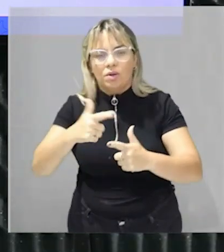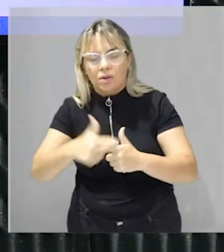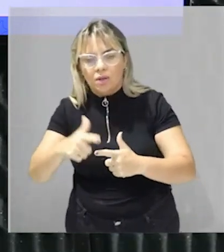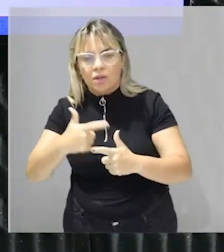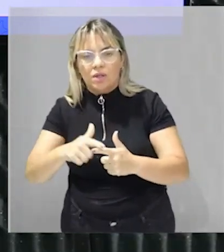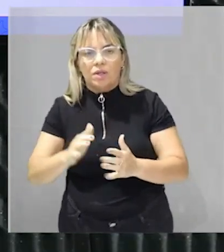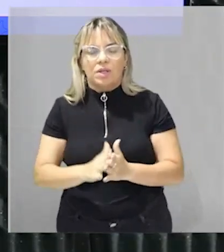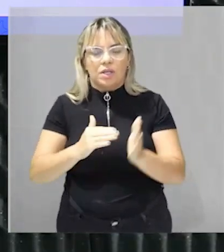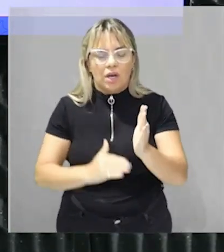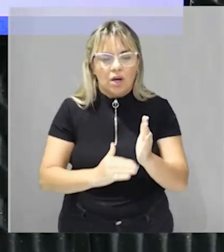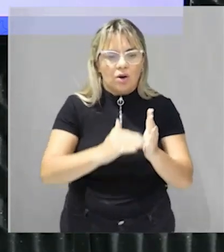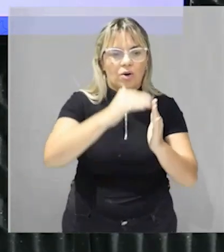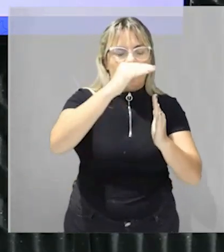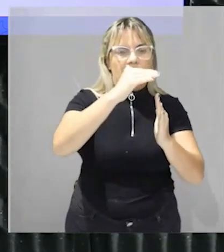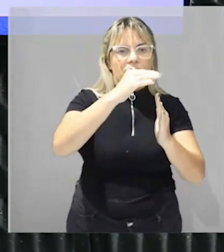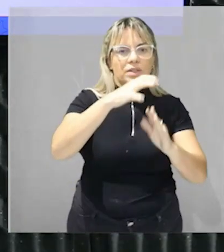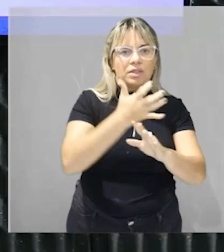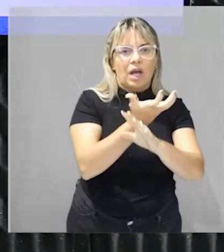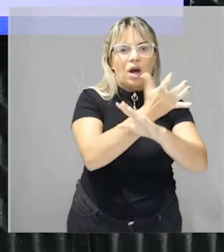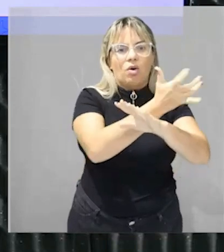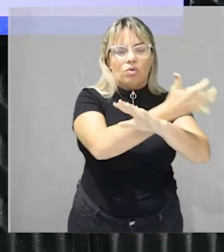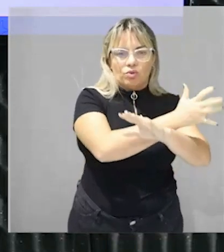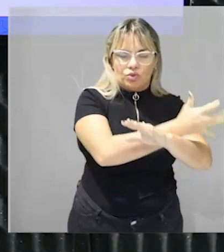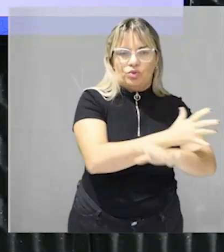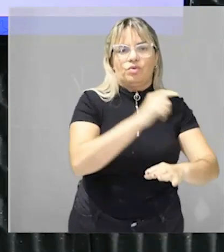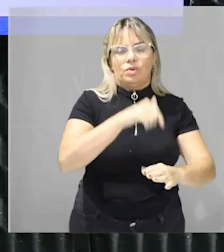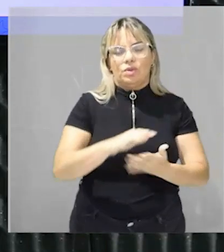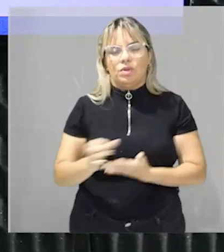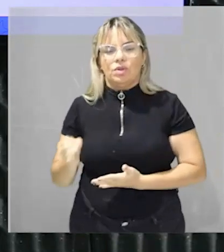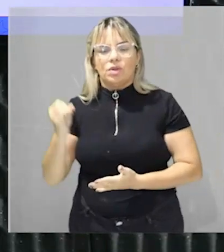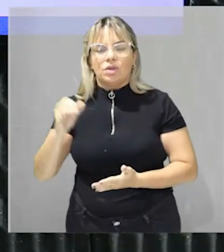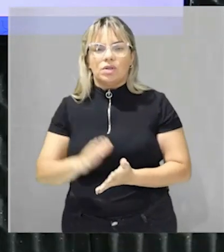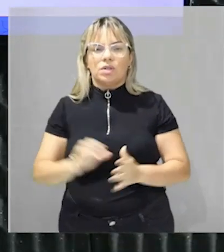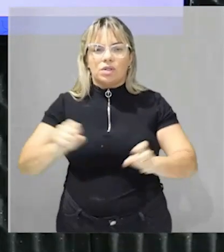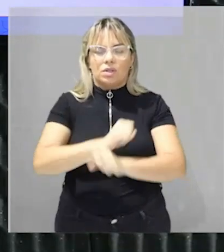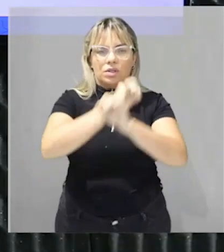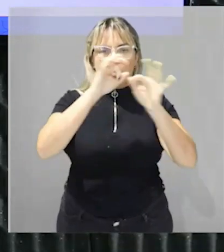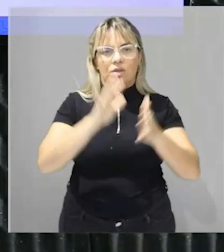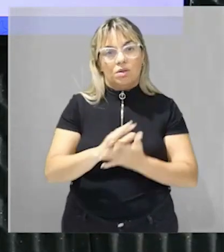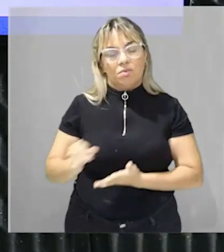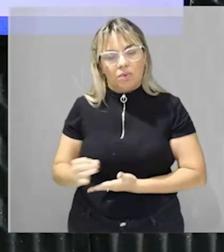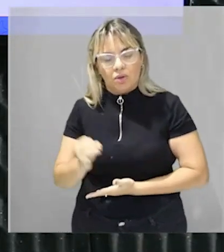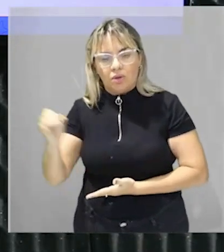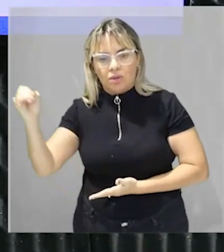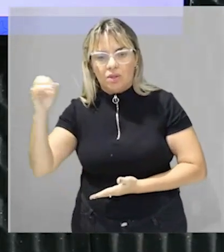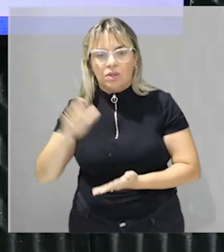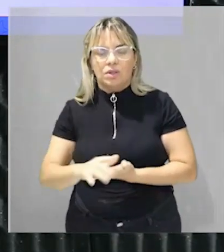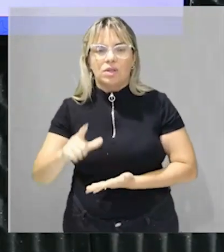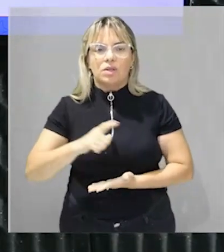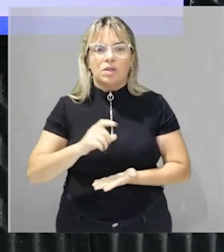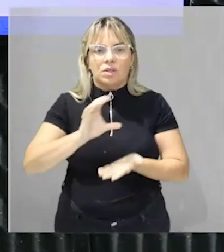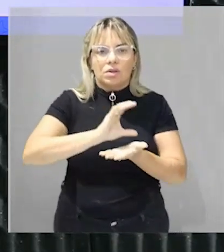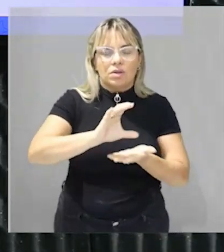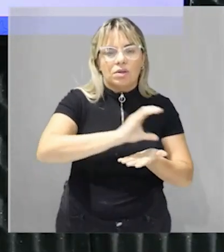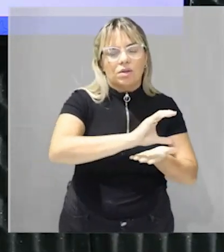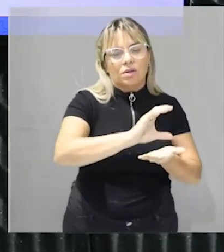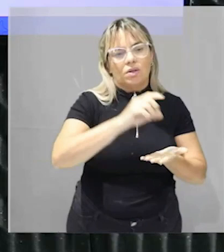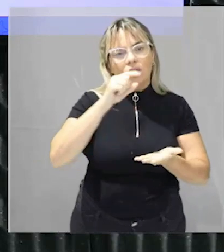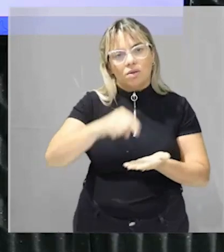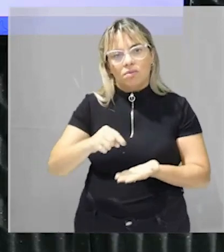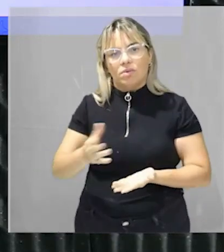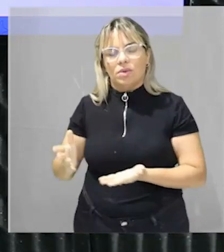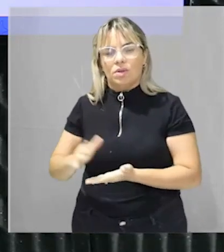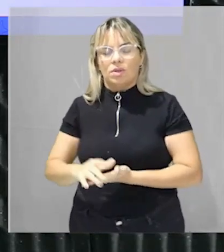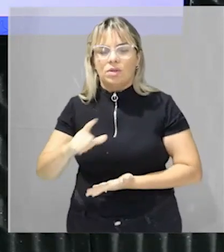deixamos muito claro galera que toda essa inovação tecnológica tem um custo e quem vai se associar muito ao processo da